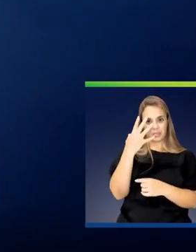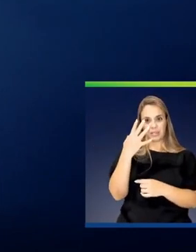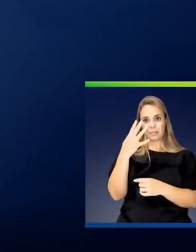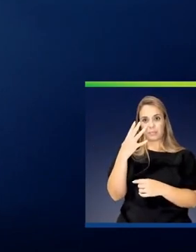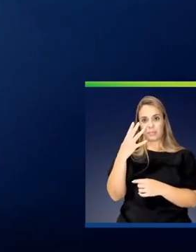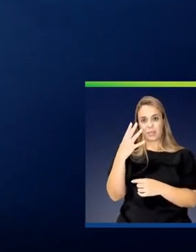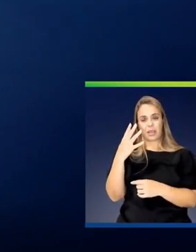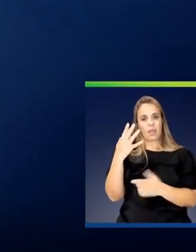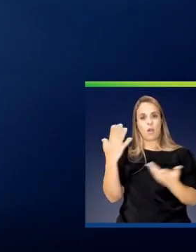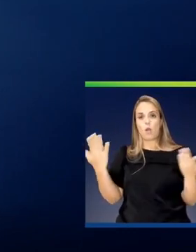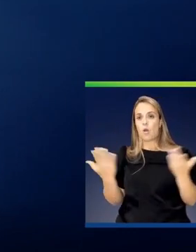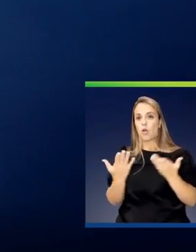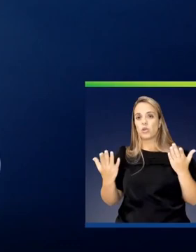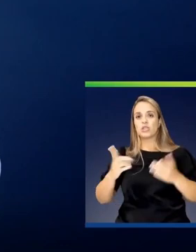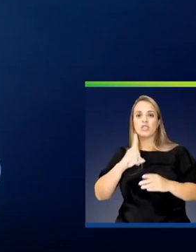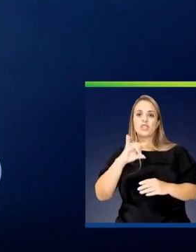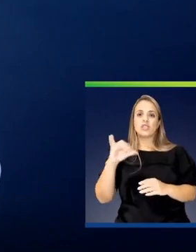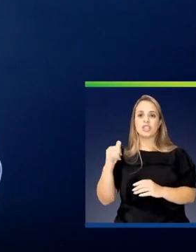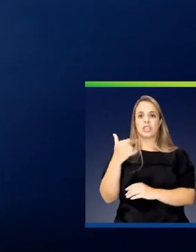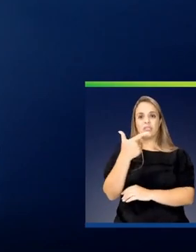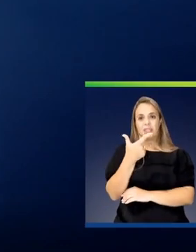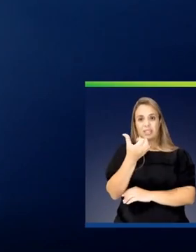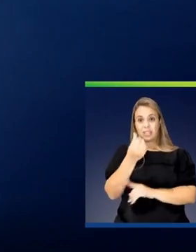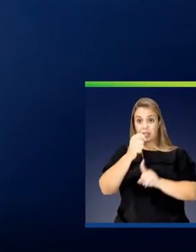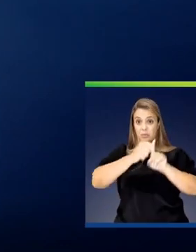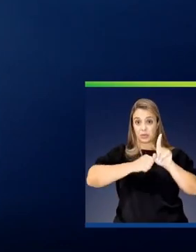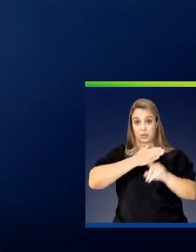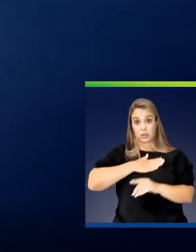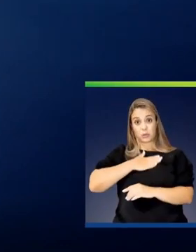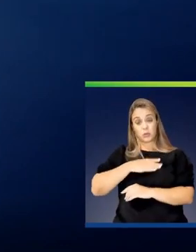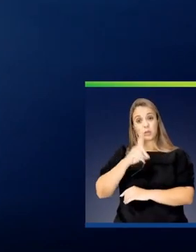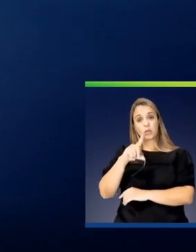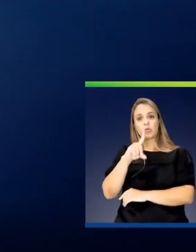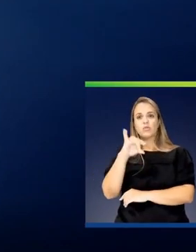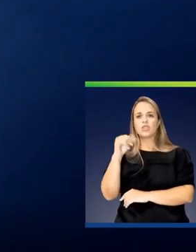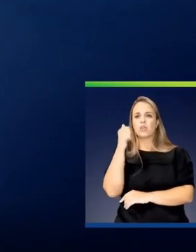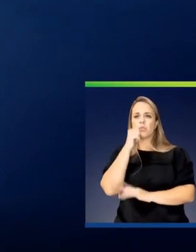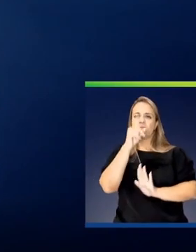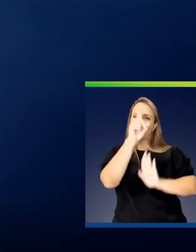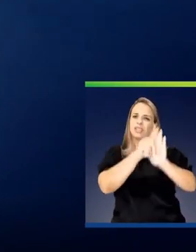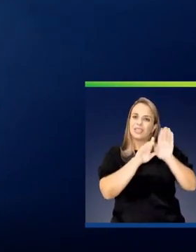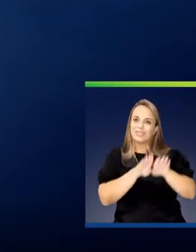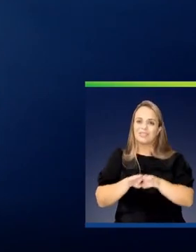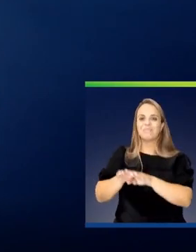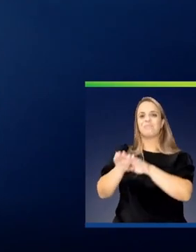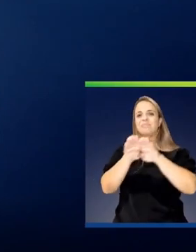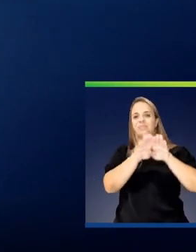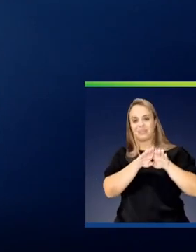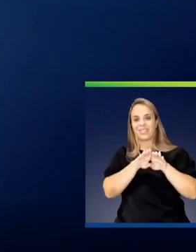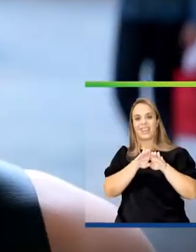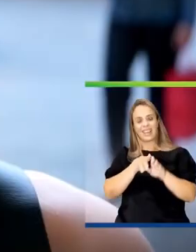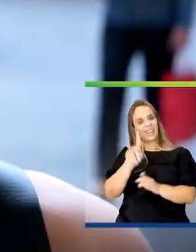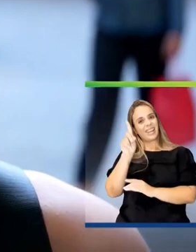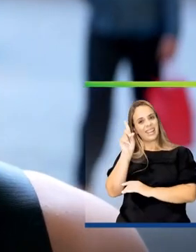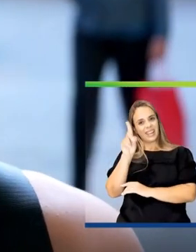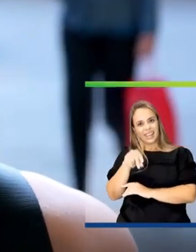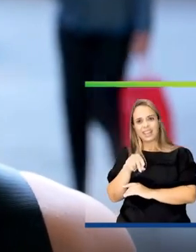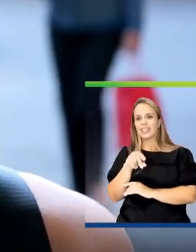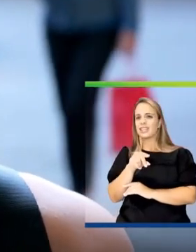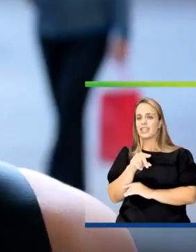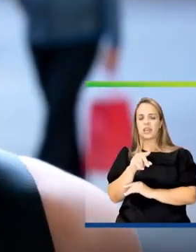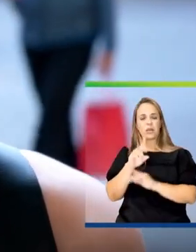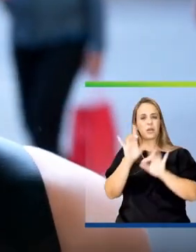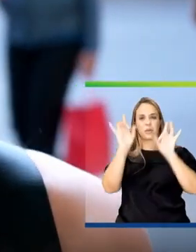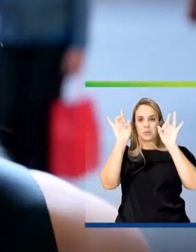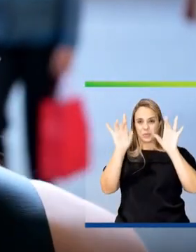Eu não acredito em coincidências. Hoje, dia 26 de agosto, é dia da igualdade feminina. E isso